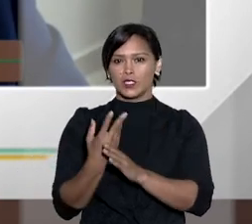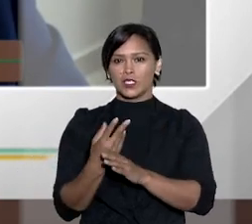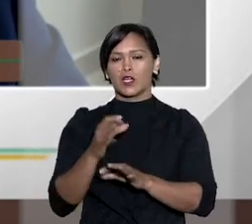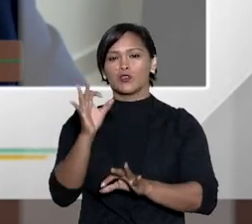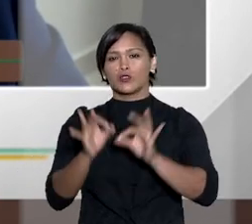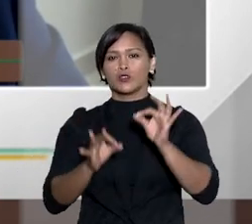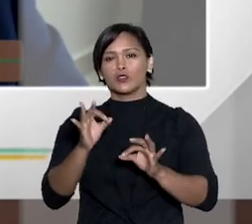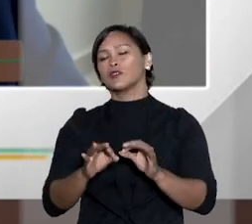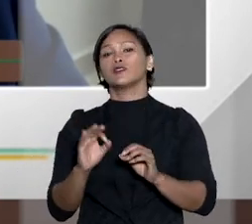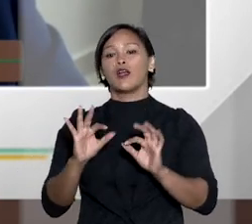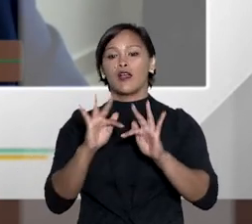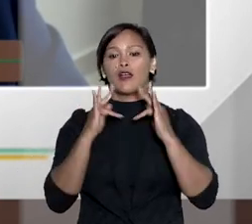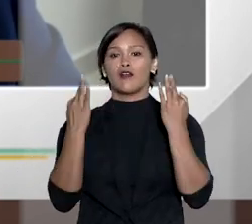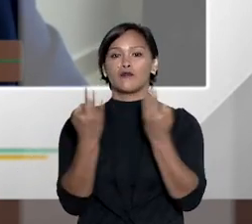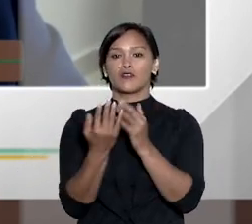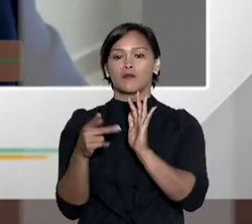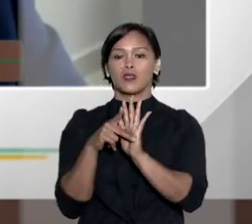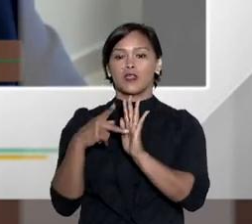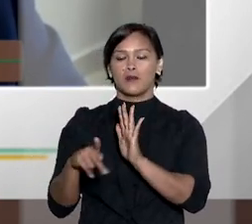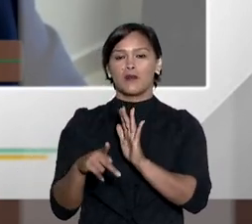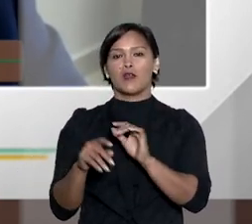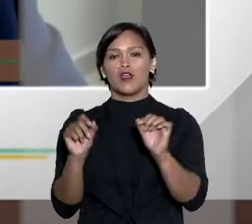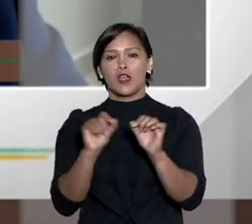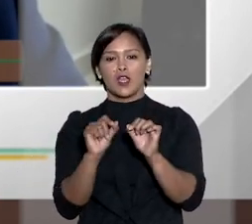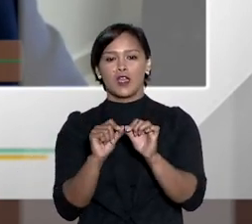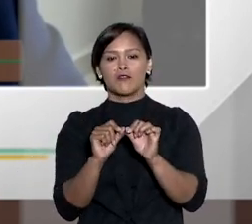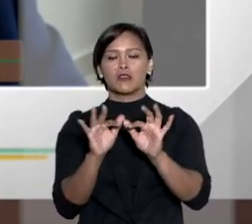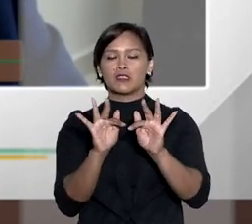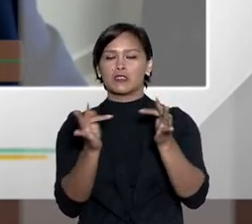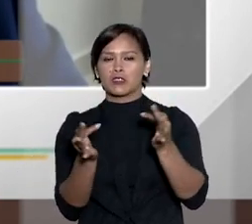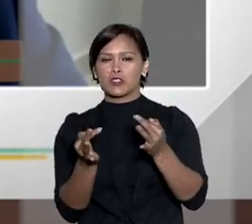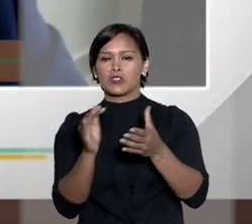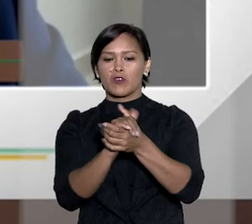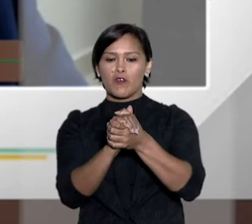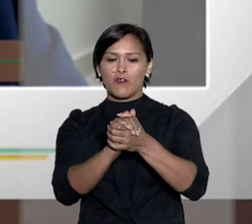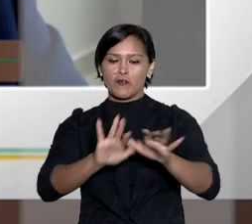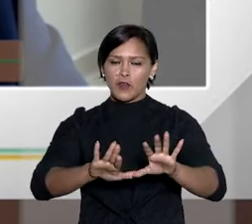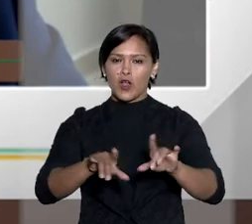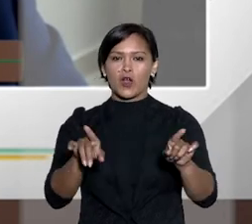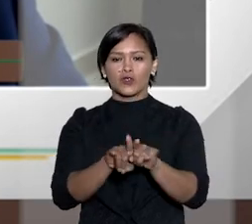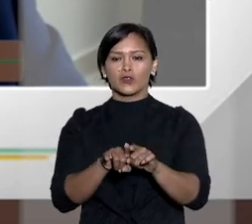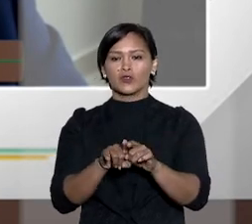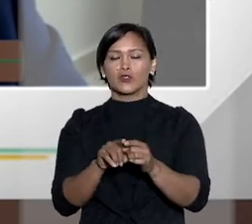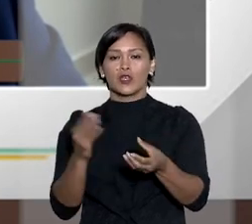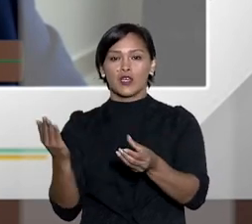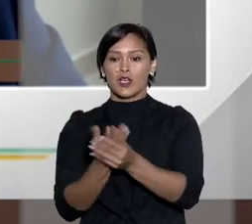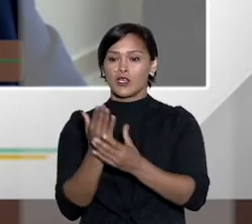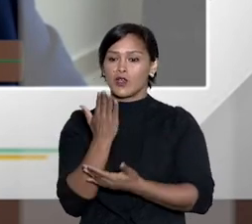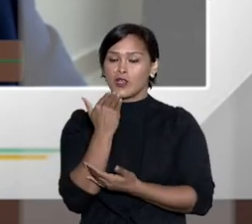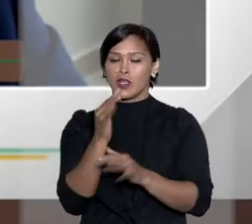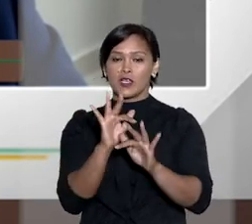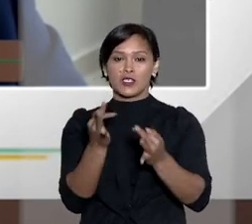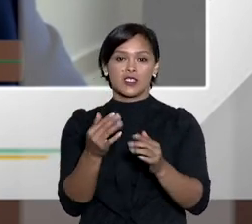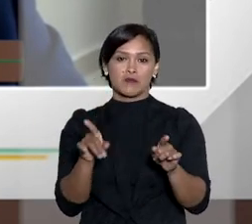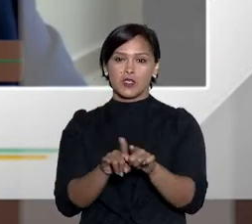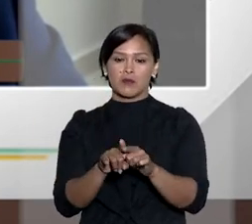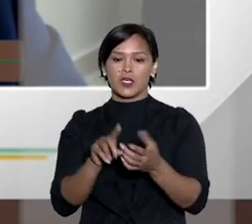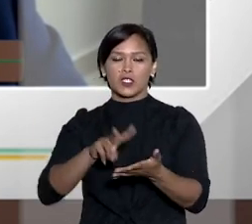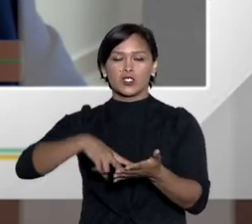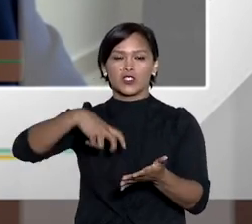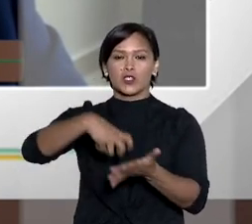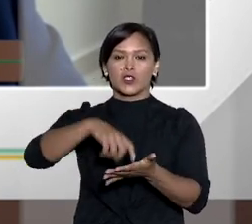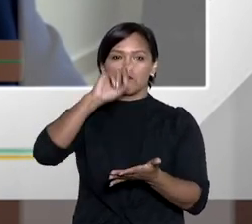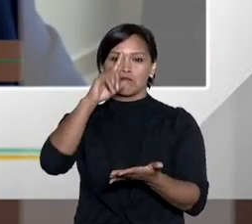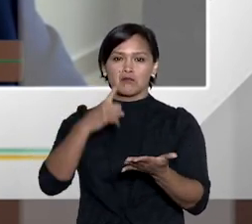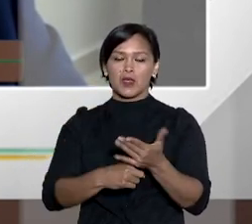tramitação no Congresso Nacional criando os chamados juizados da família que fariam divórcios simplificados ações